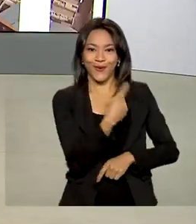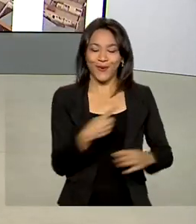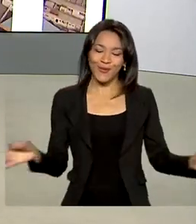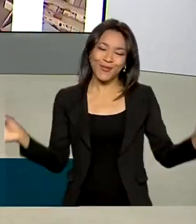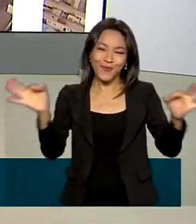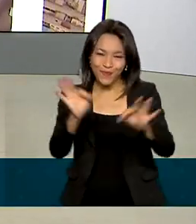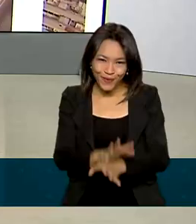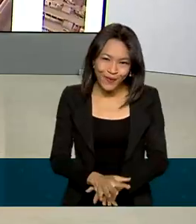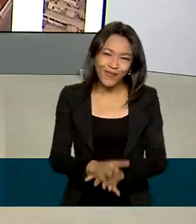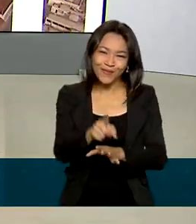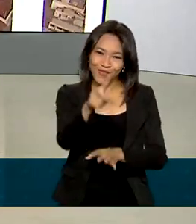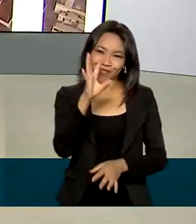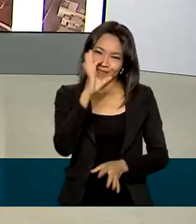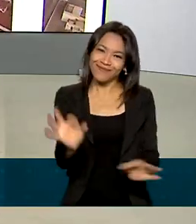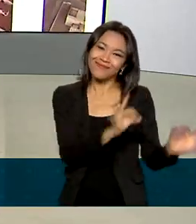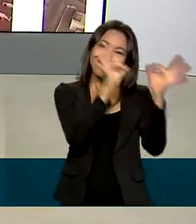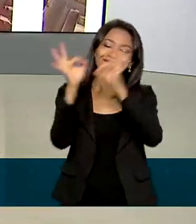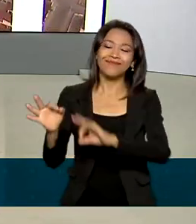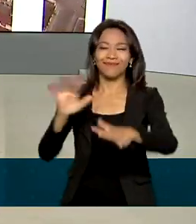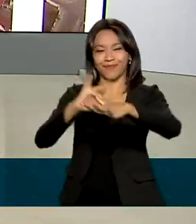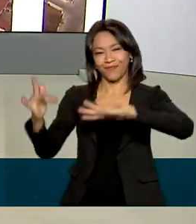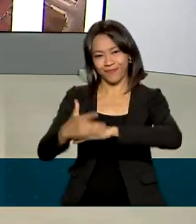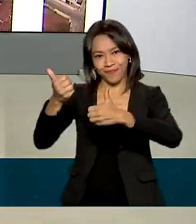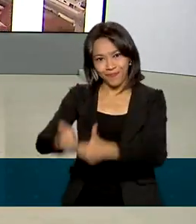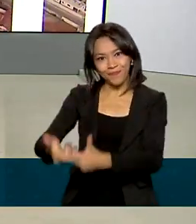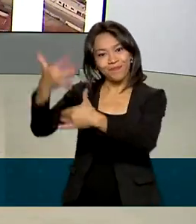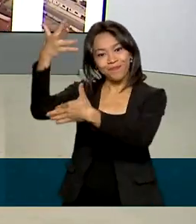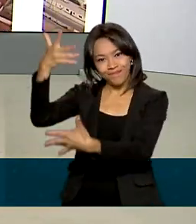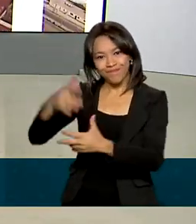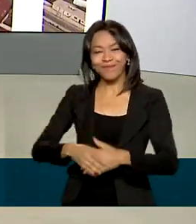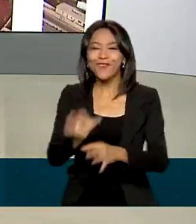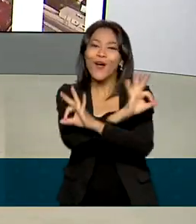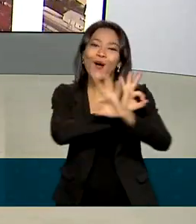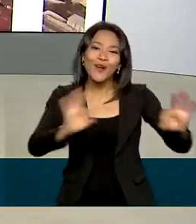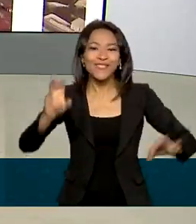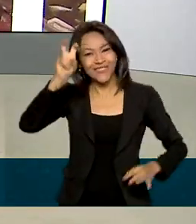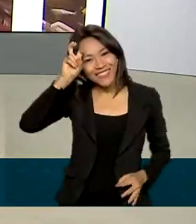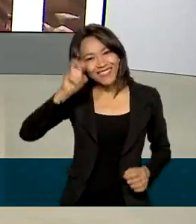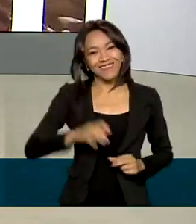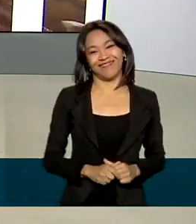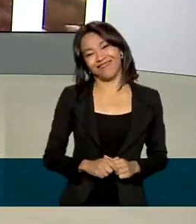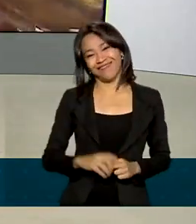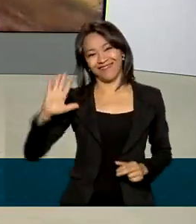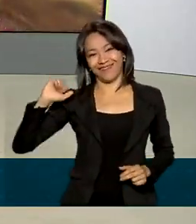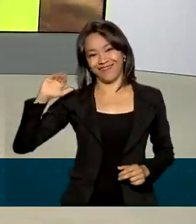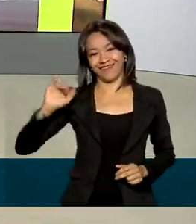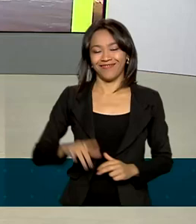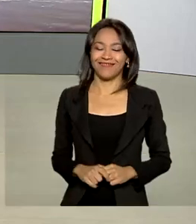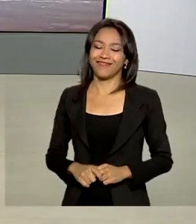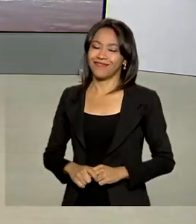termina aqui e nos acompanhe também pelas redes sociais. Ótima quinta-feira. Tchau.